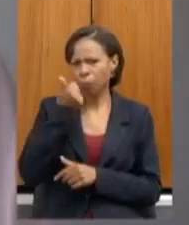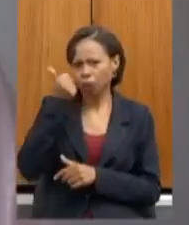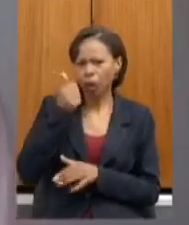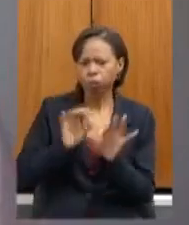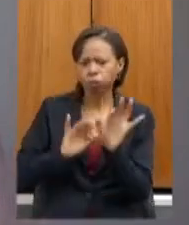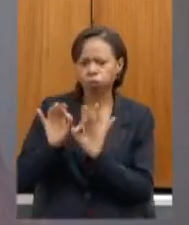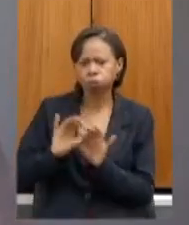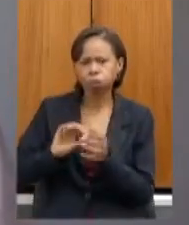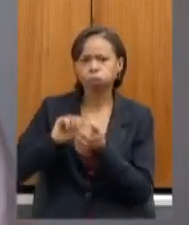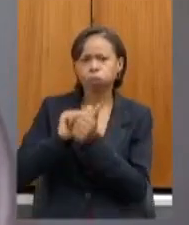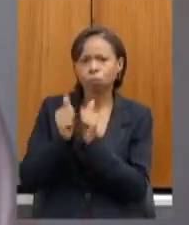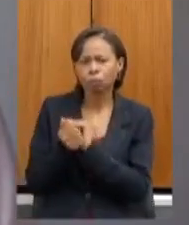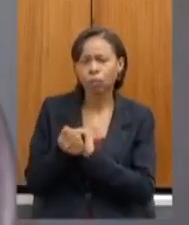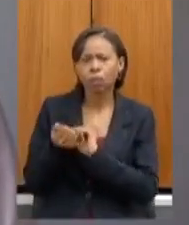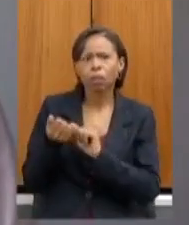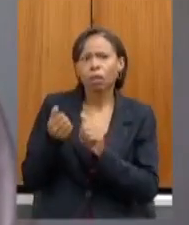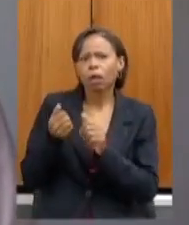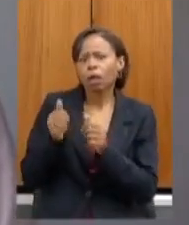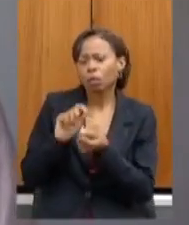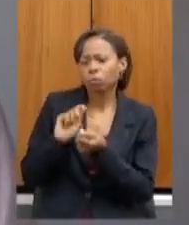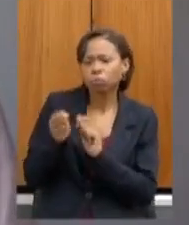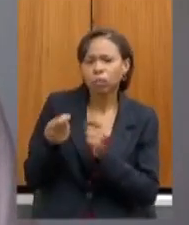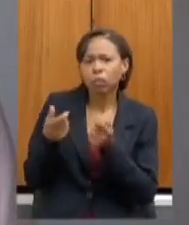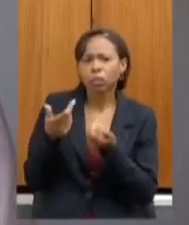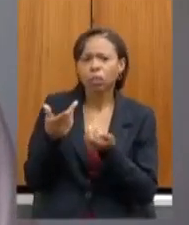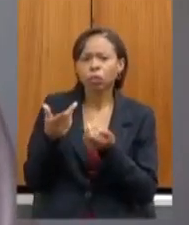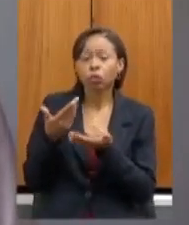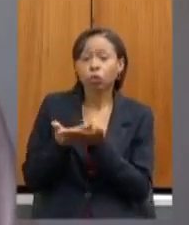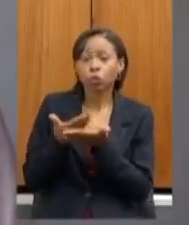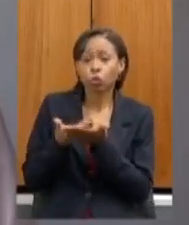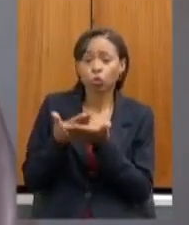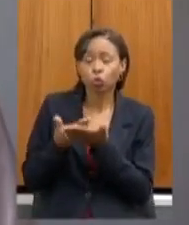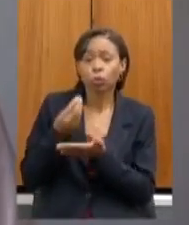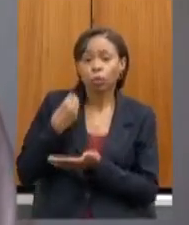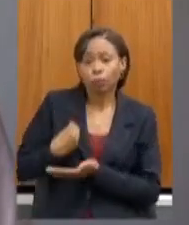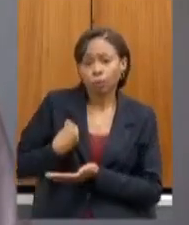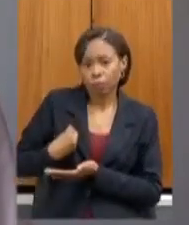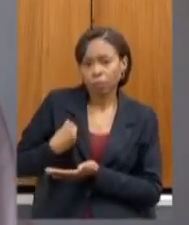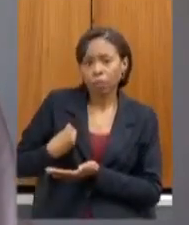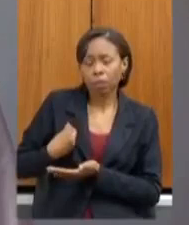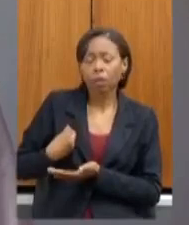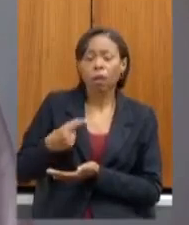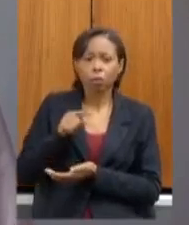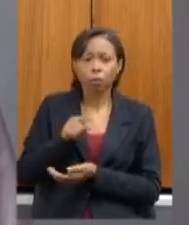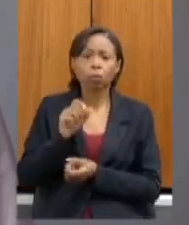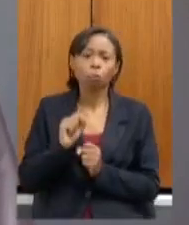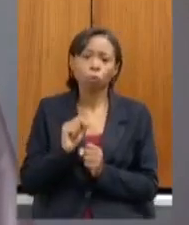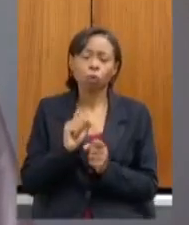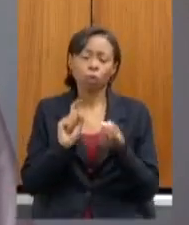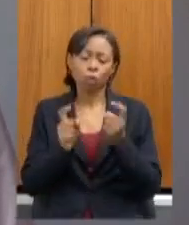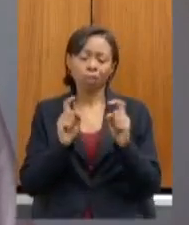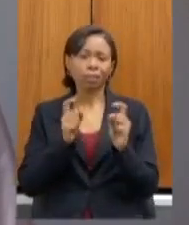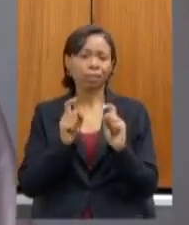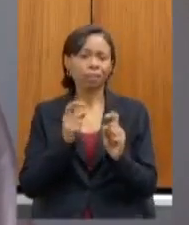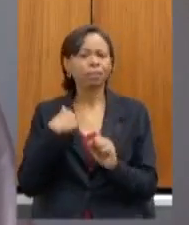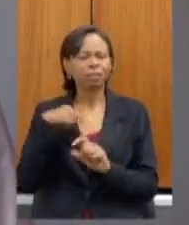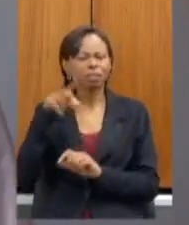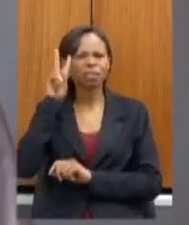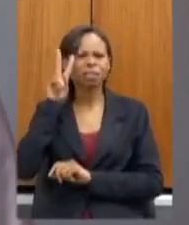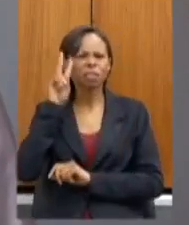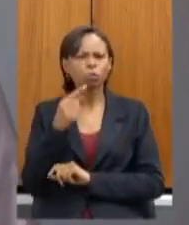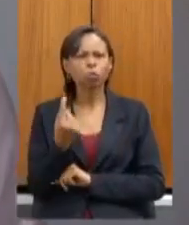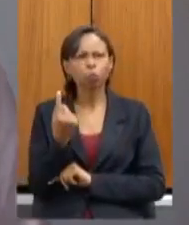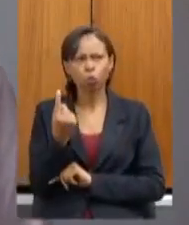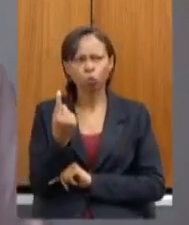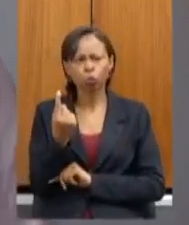aprimoradas no processo do regime de estudos presencial a gente pôde contar naquele momento das reuniões eu me lembro de um específico